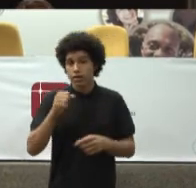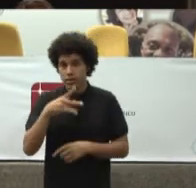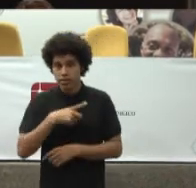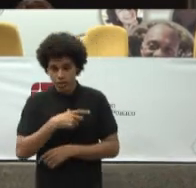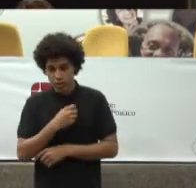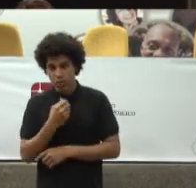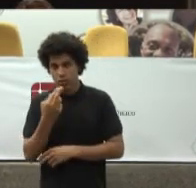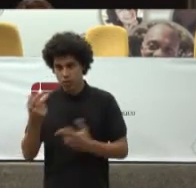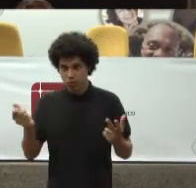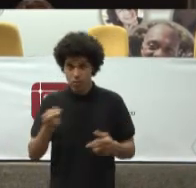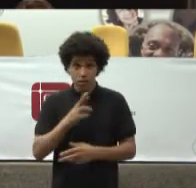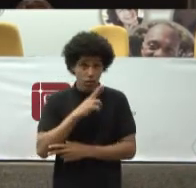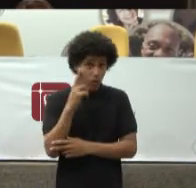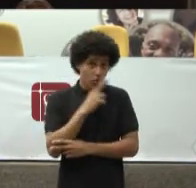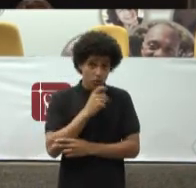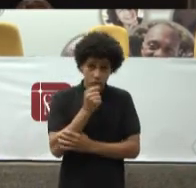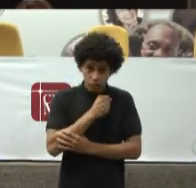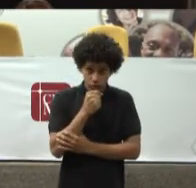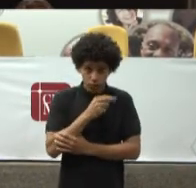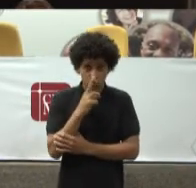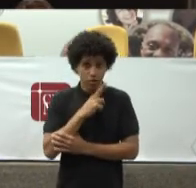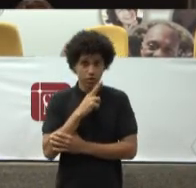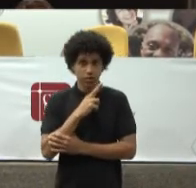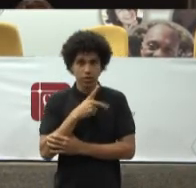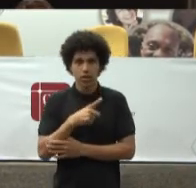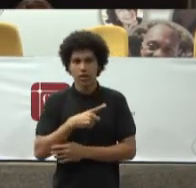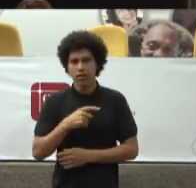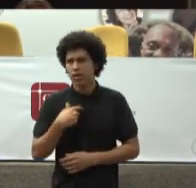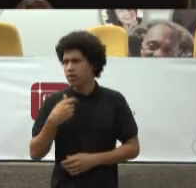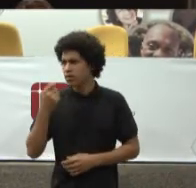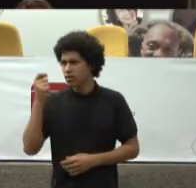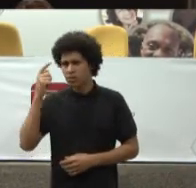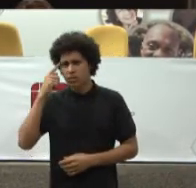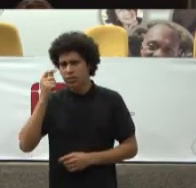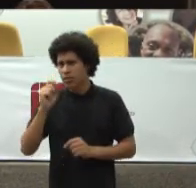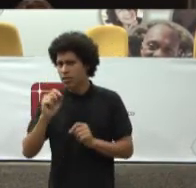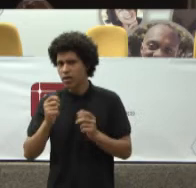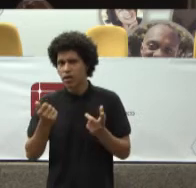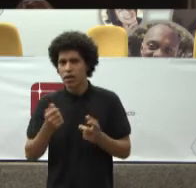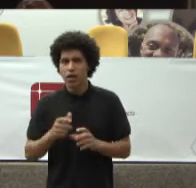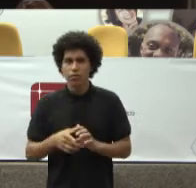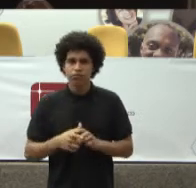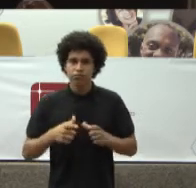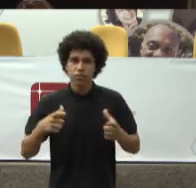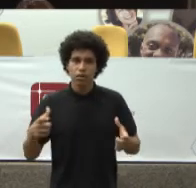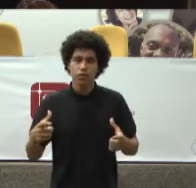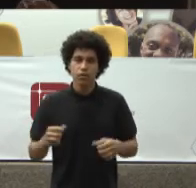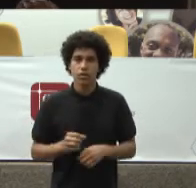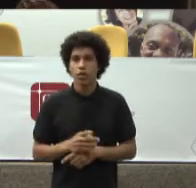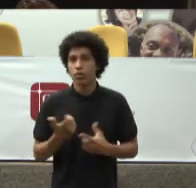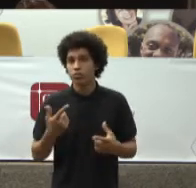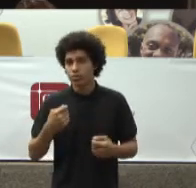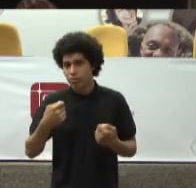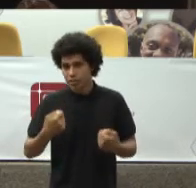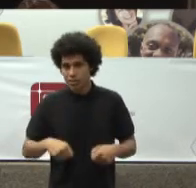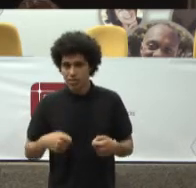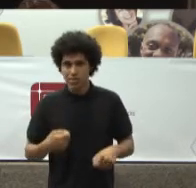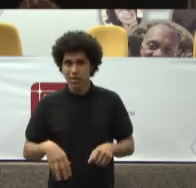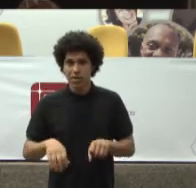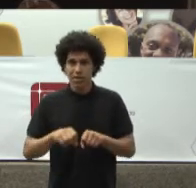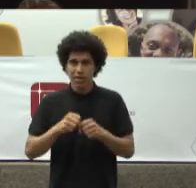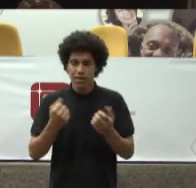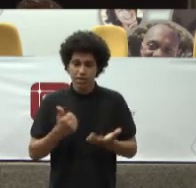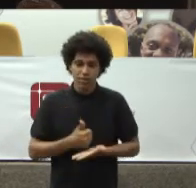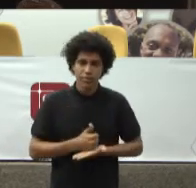uma ocorrência Imprevista Aguda E que Necessita De uma assistência Médica Imediata